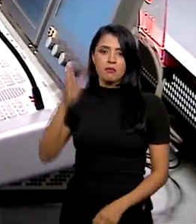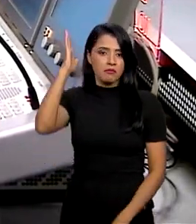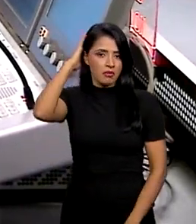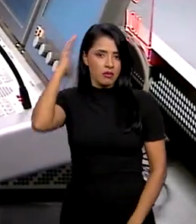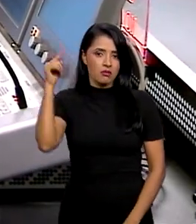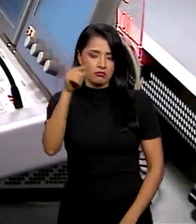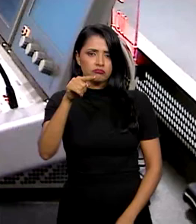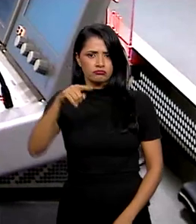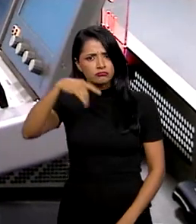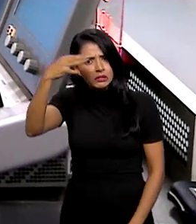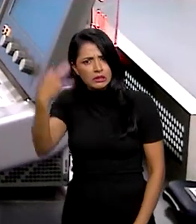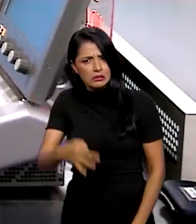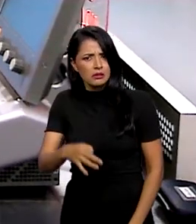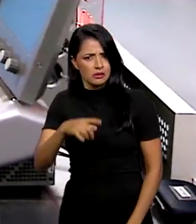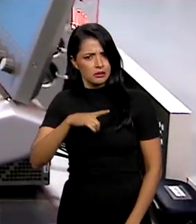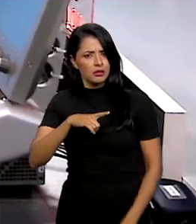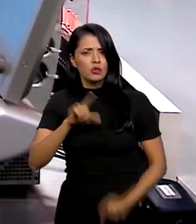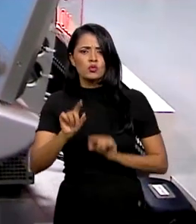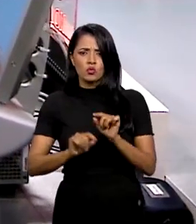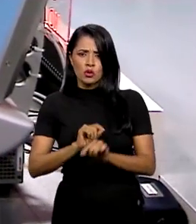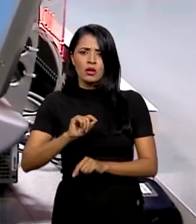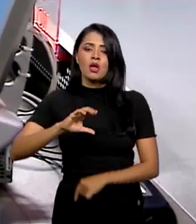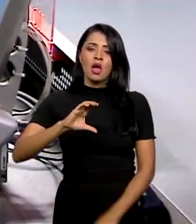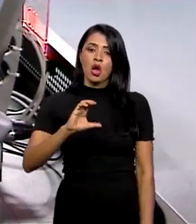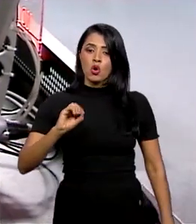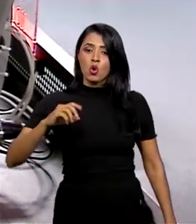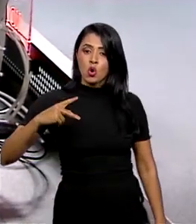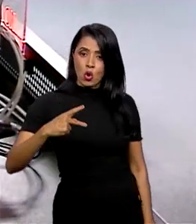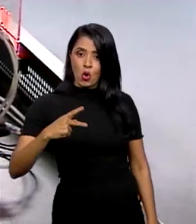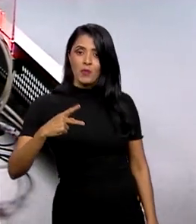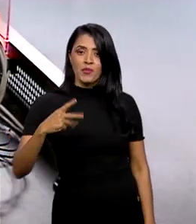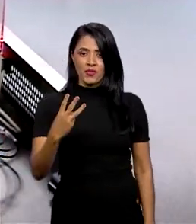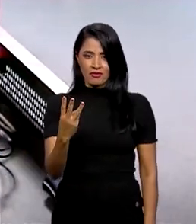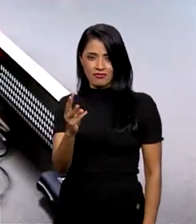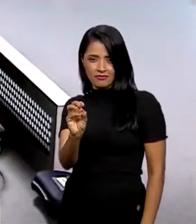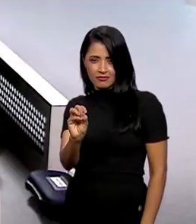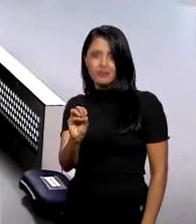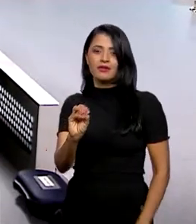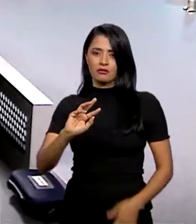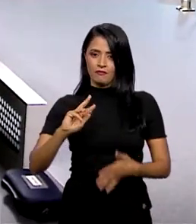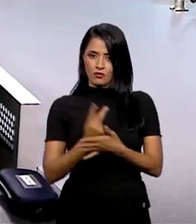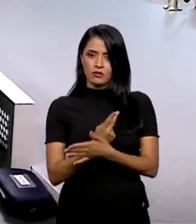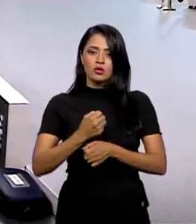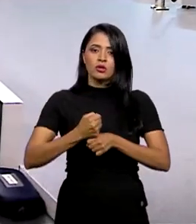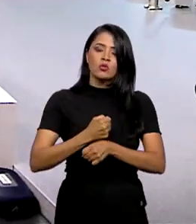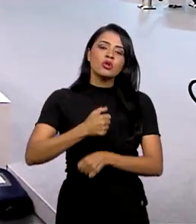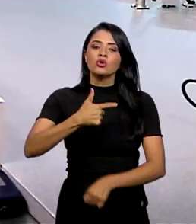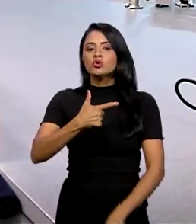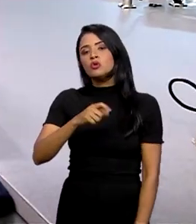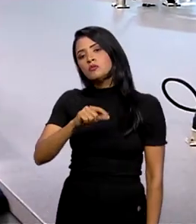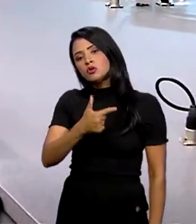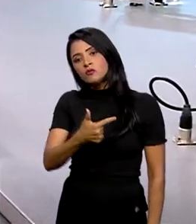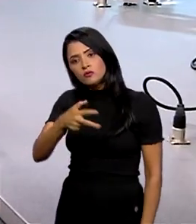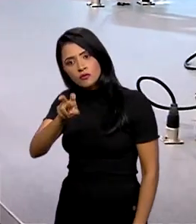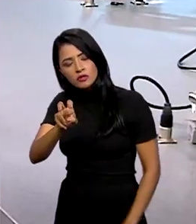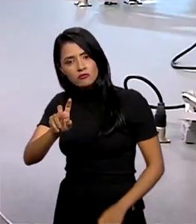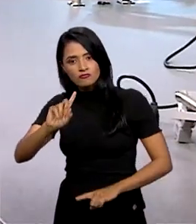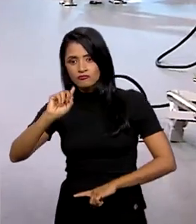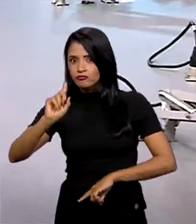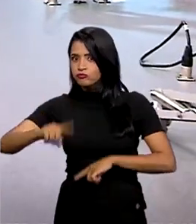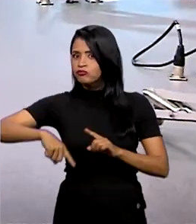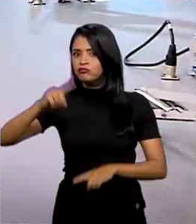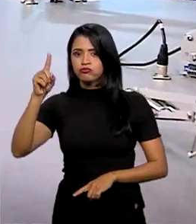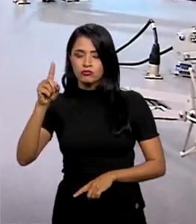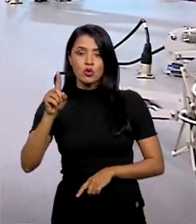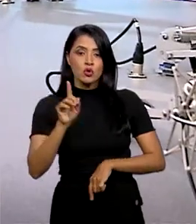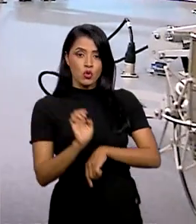certeza absoluta que a COP30, que se realizará em 2025, será um sucesso. O